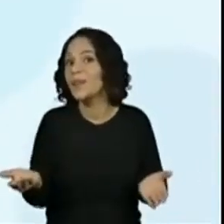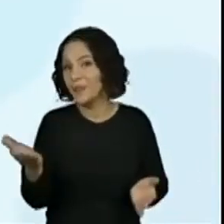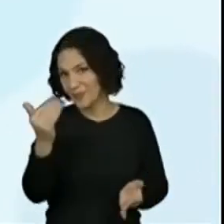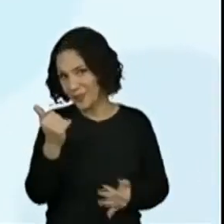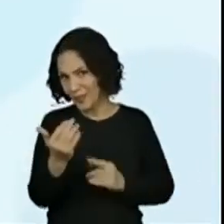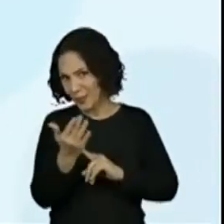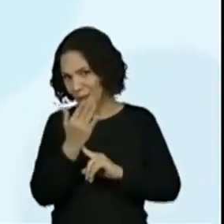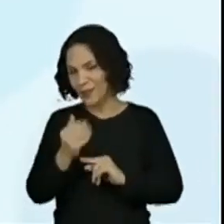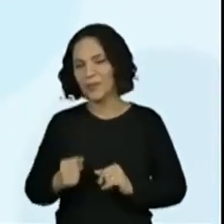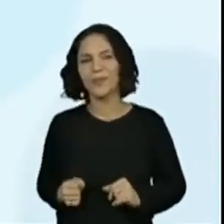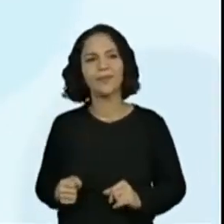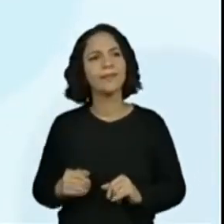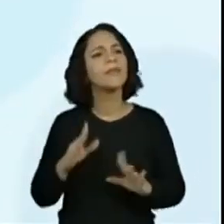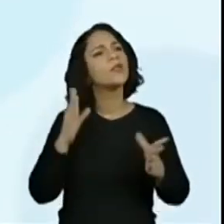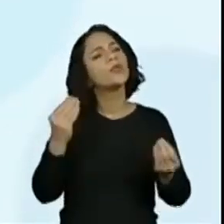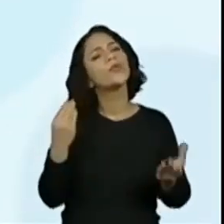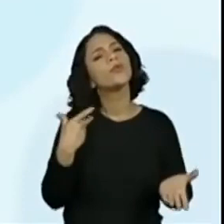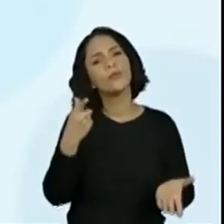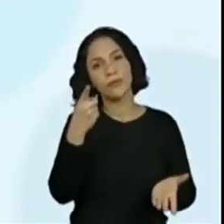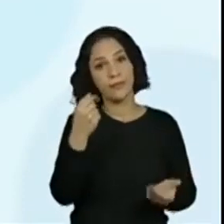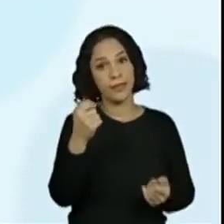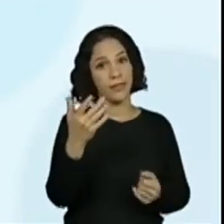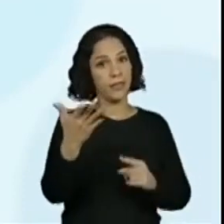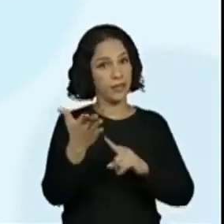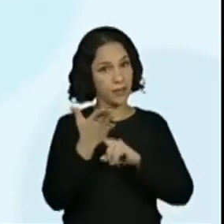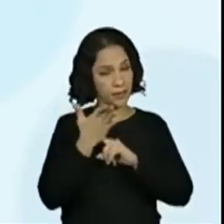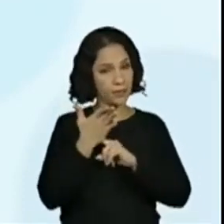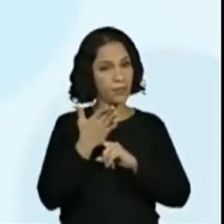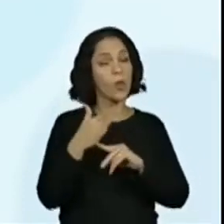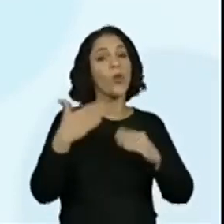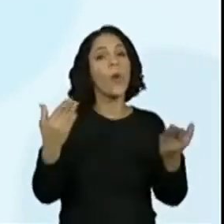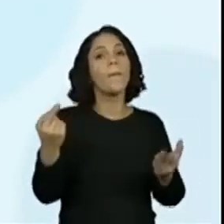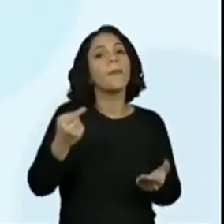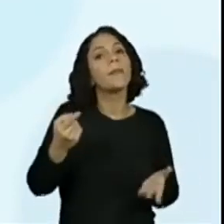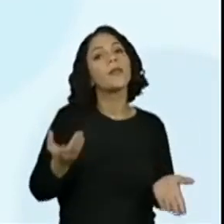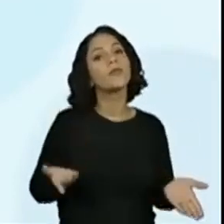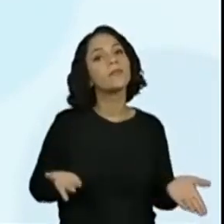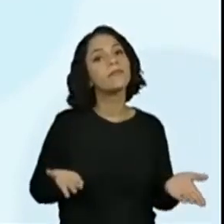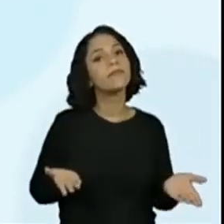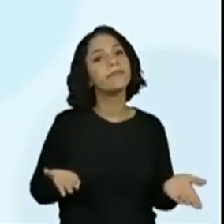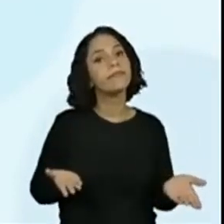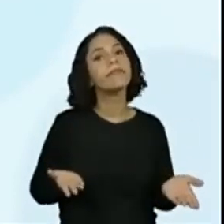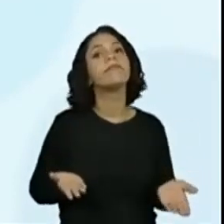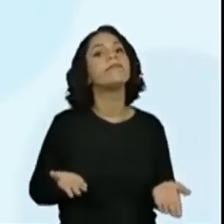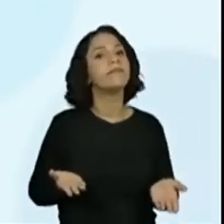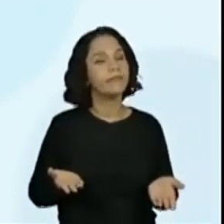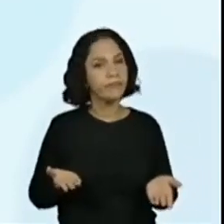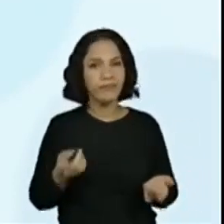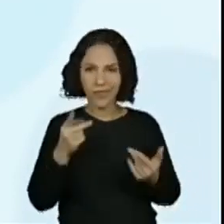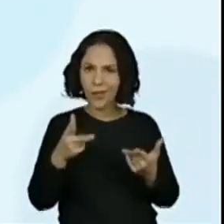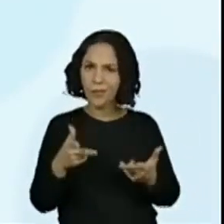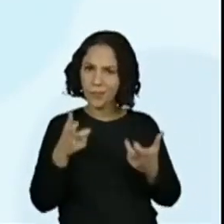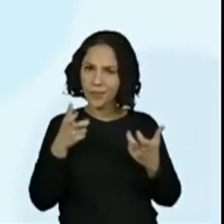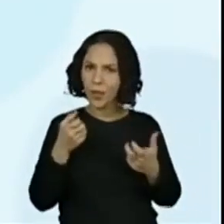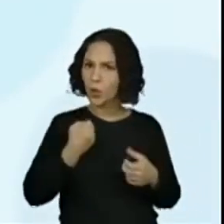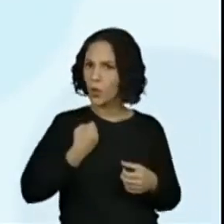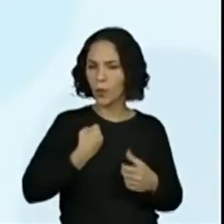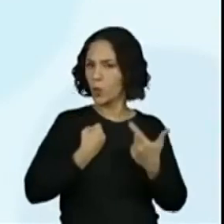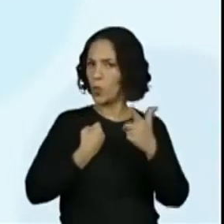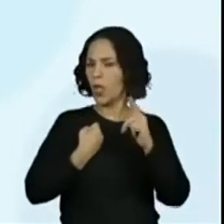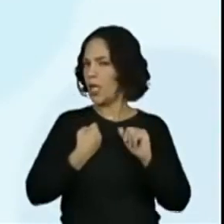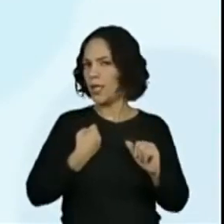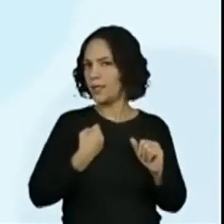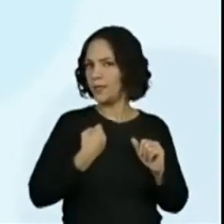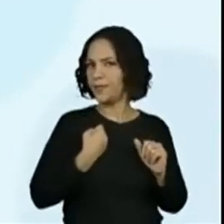Como é que eu vou? Eu preciso que vocês indiquem qual que vem primeiro. E percebeu que a professora não colocou número, não